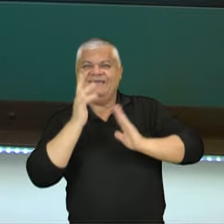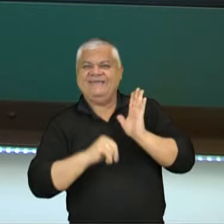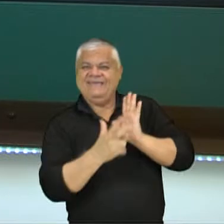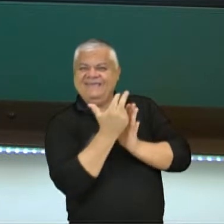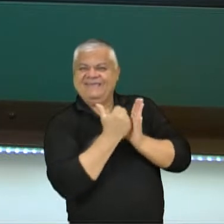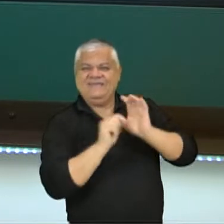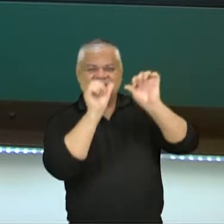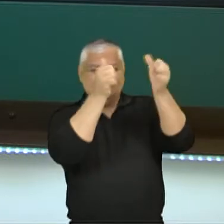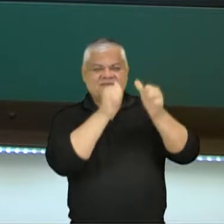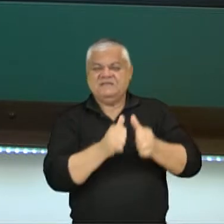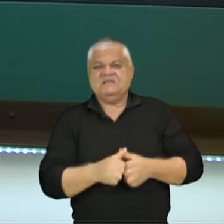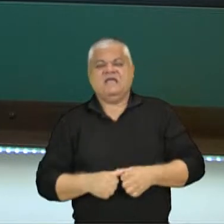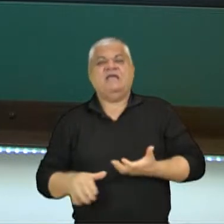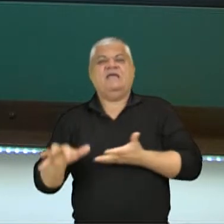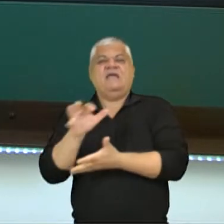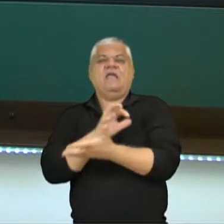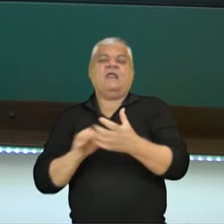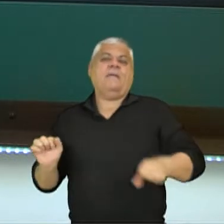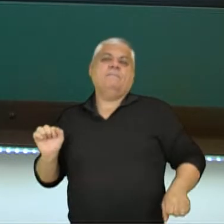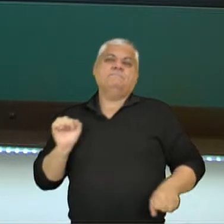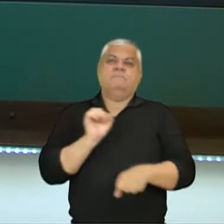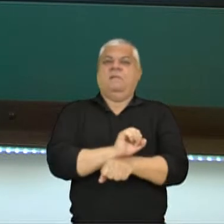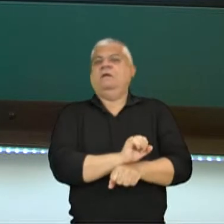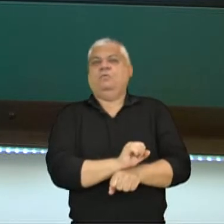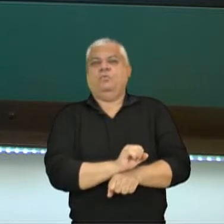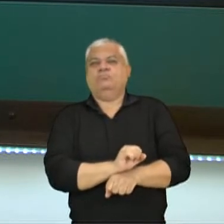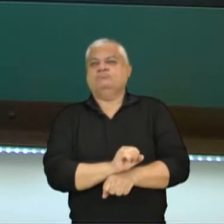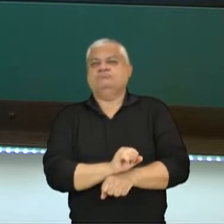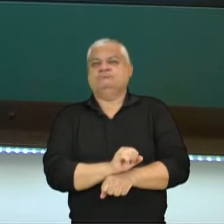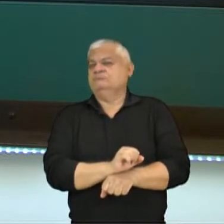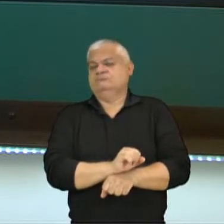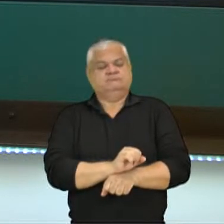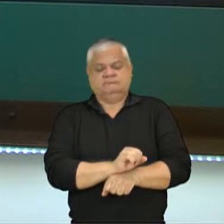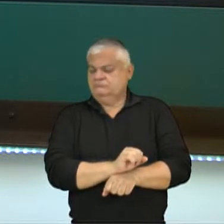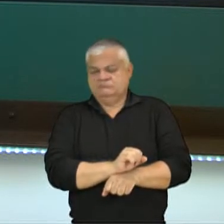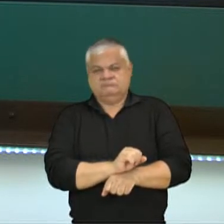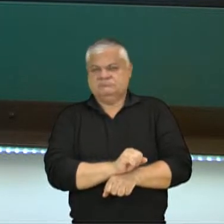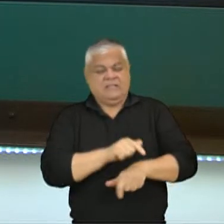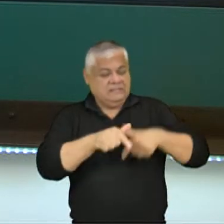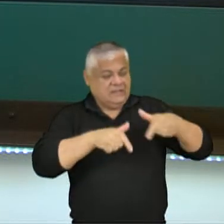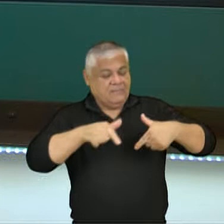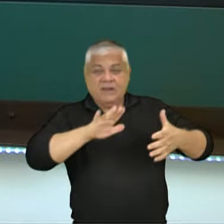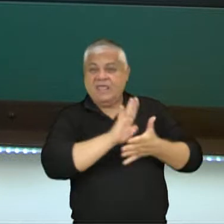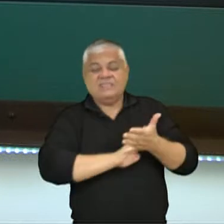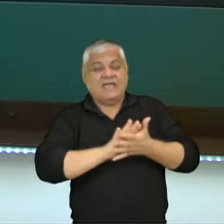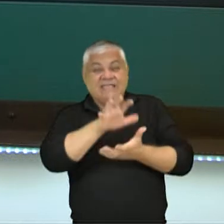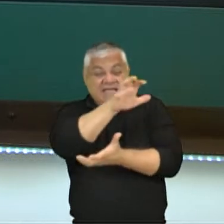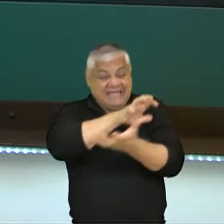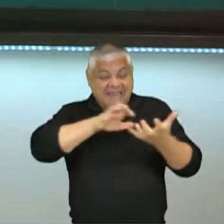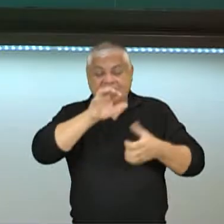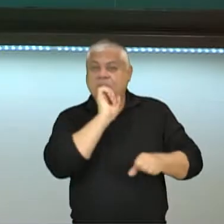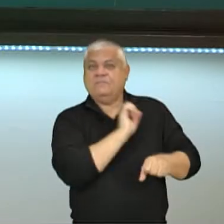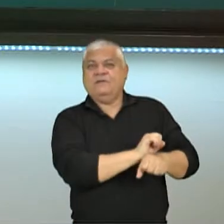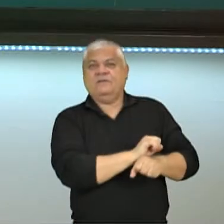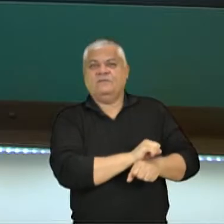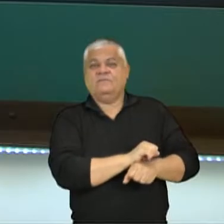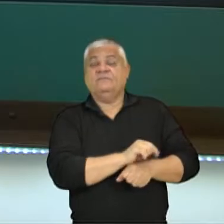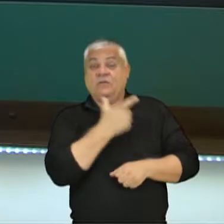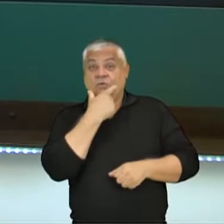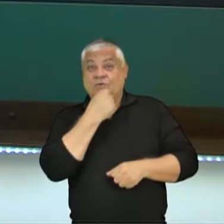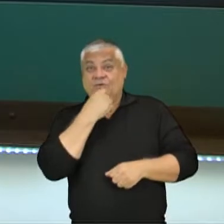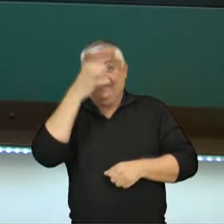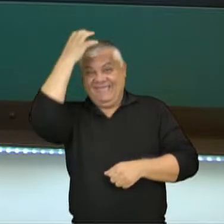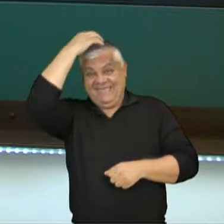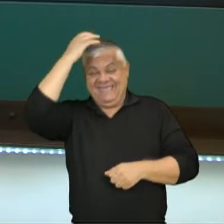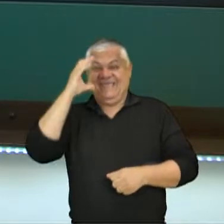estavam ganhando. E Constantino, ele queria às pressas trazer uma vitória que ele teve, uma vitória militar. E o que acontece? Ele pediu que os